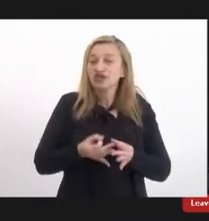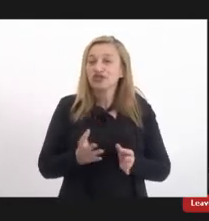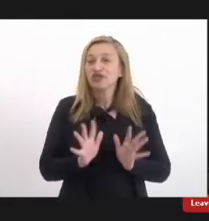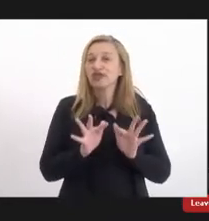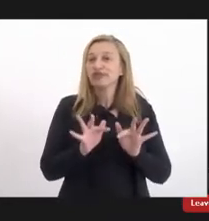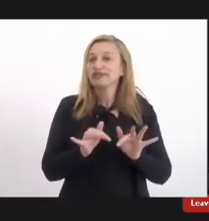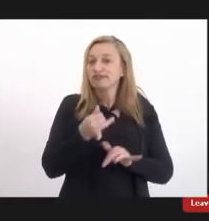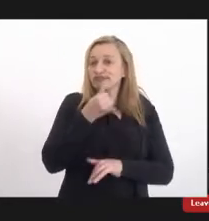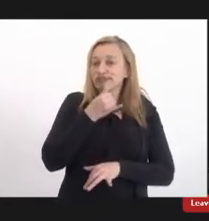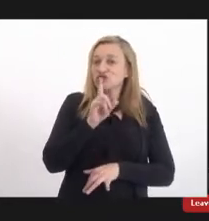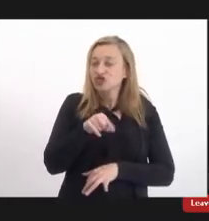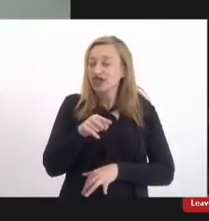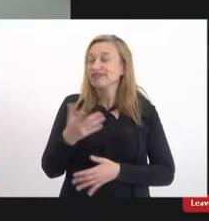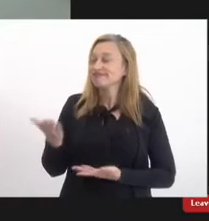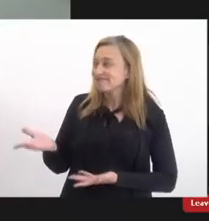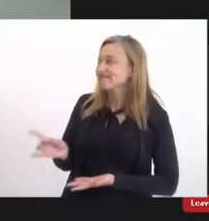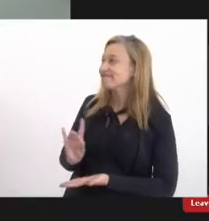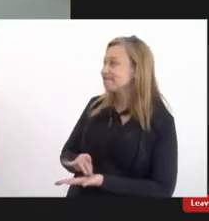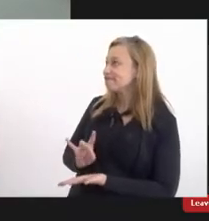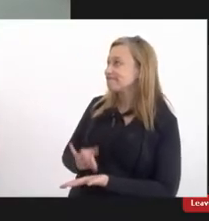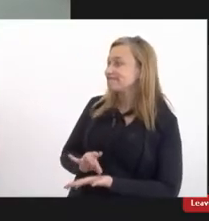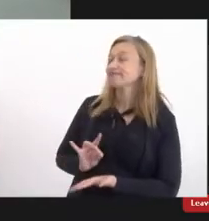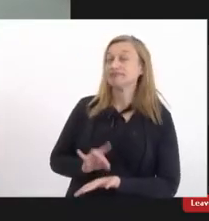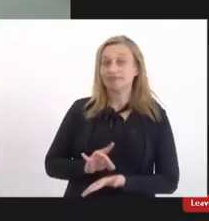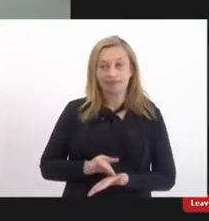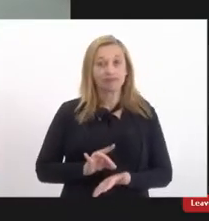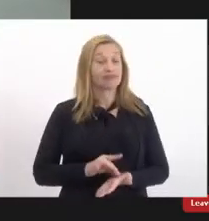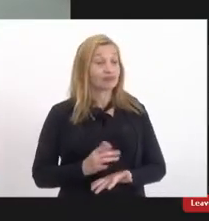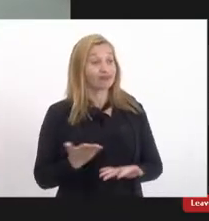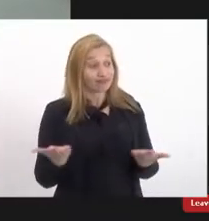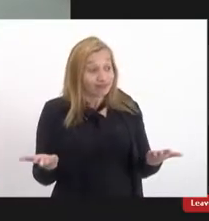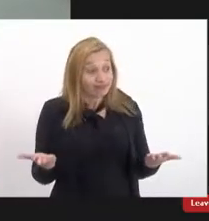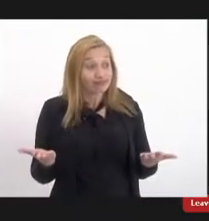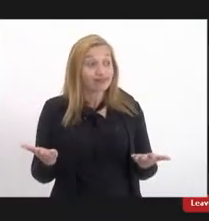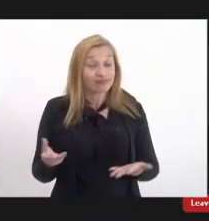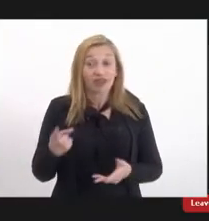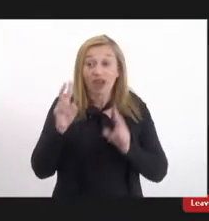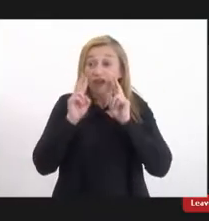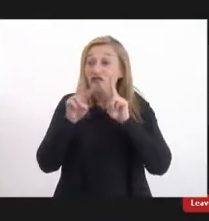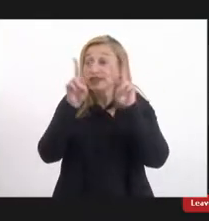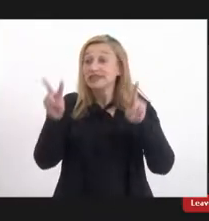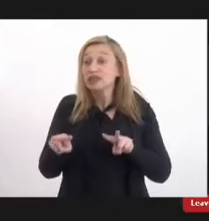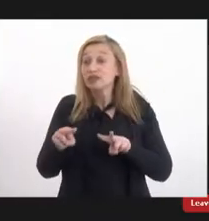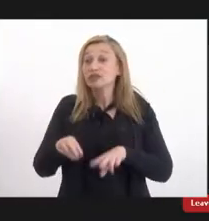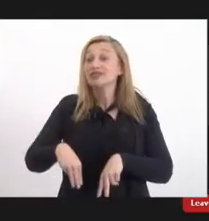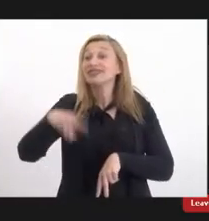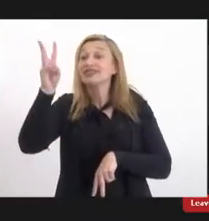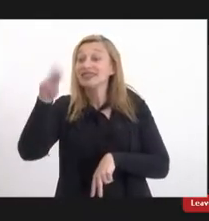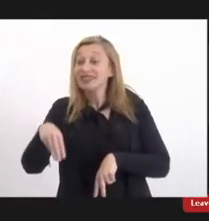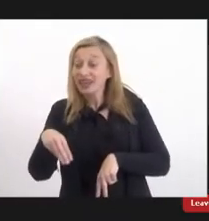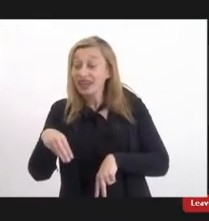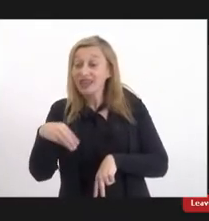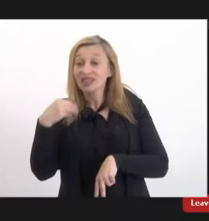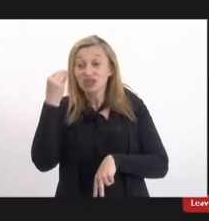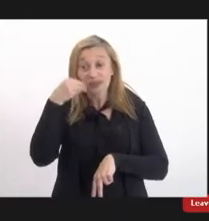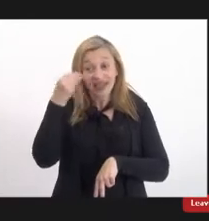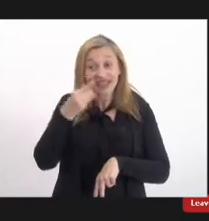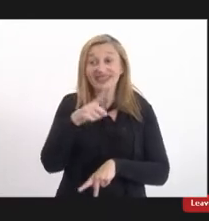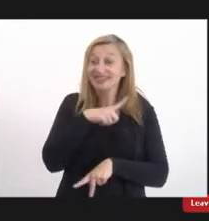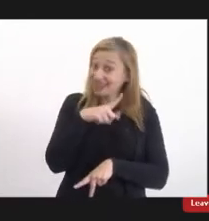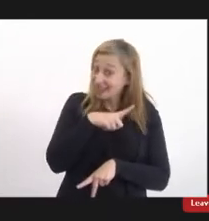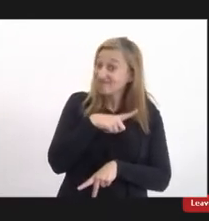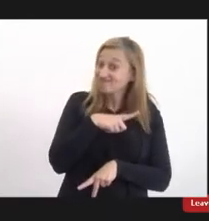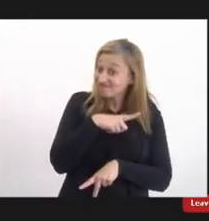picada né foi e é é isso é a visão de quem passa é a visão de quem